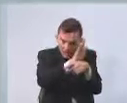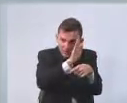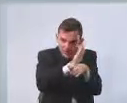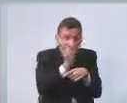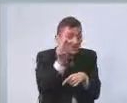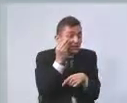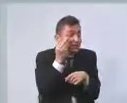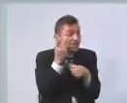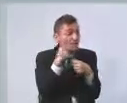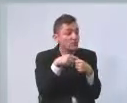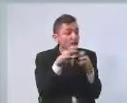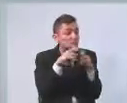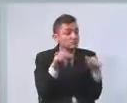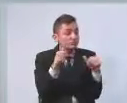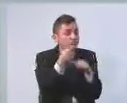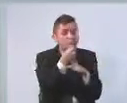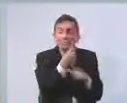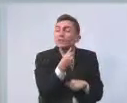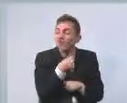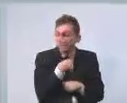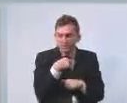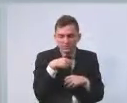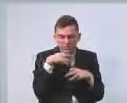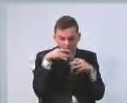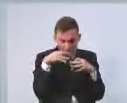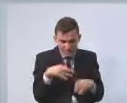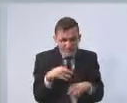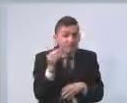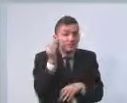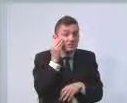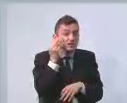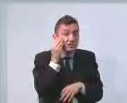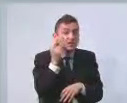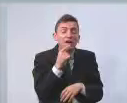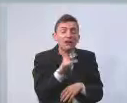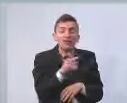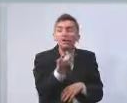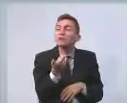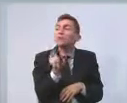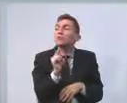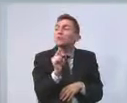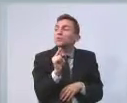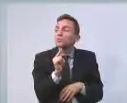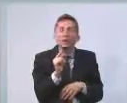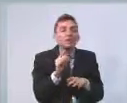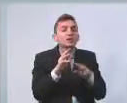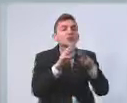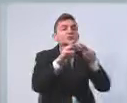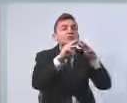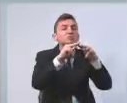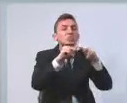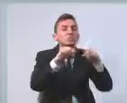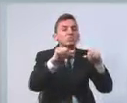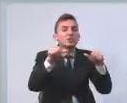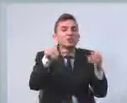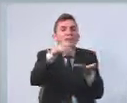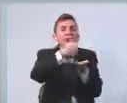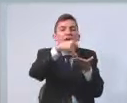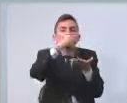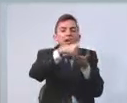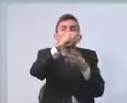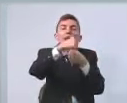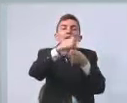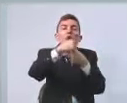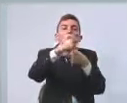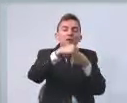tentar recuperação, eu tenho certeza que ia diminuir muito essa cracolândia que tem aqui na